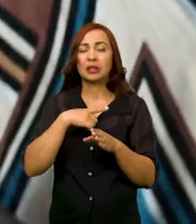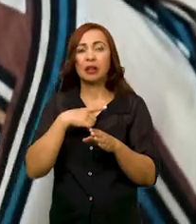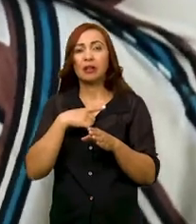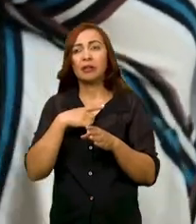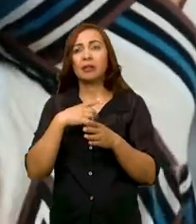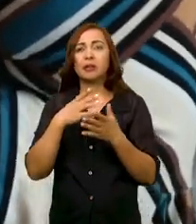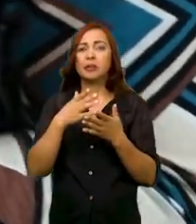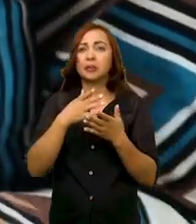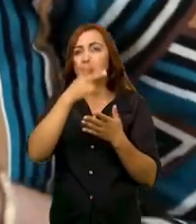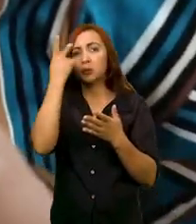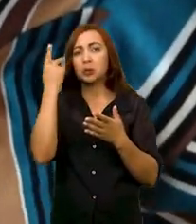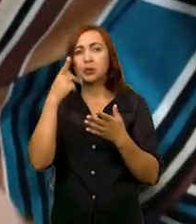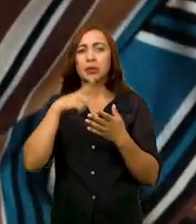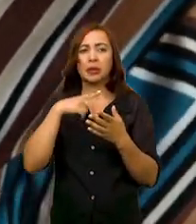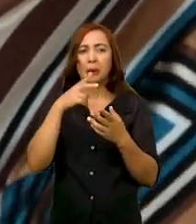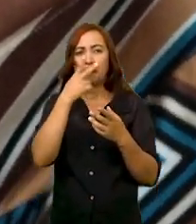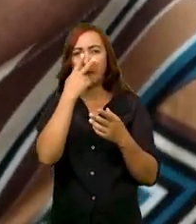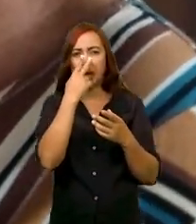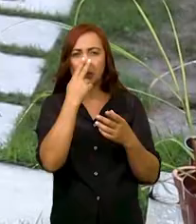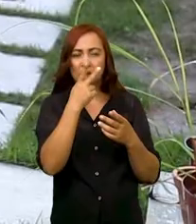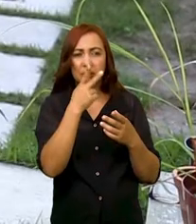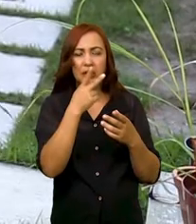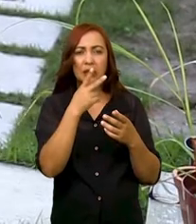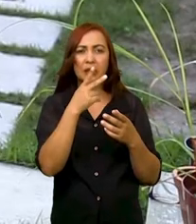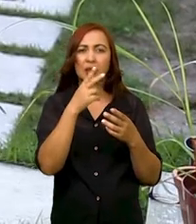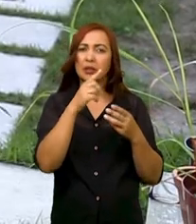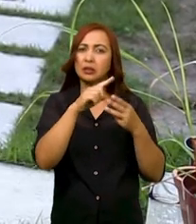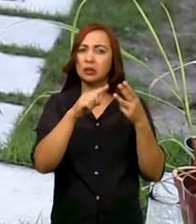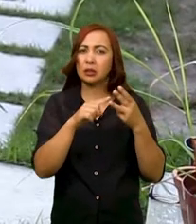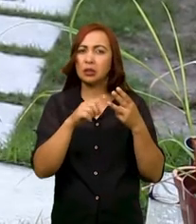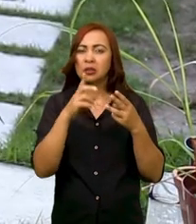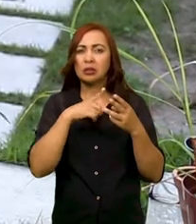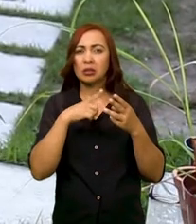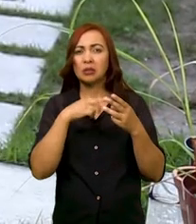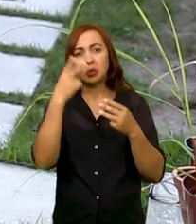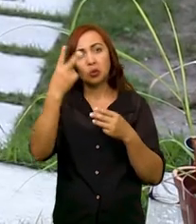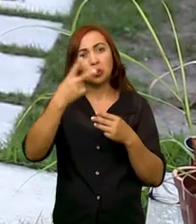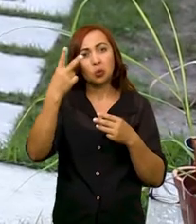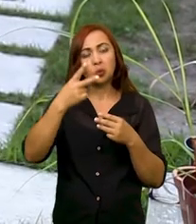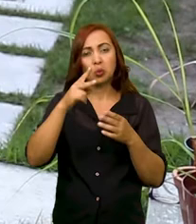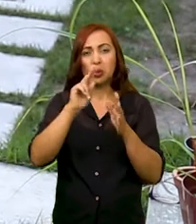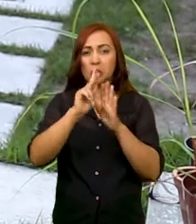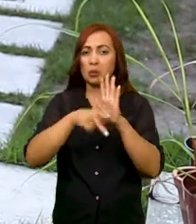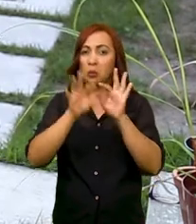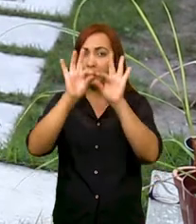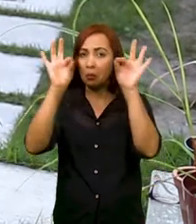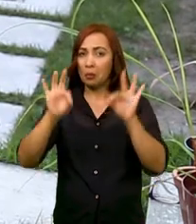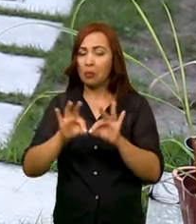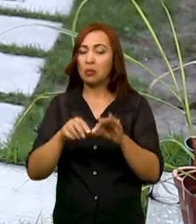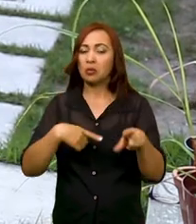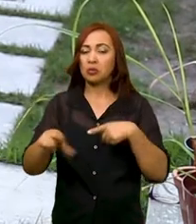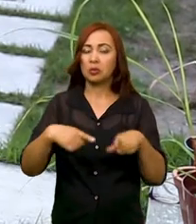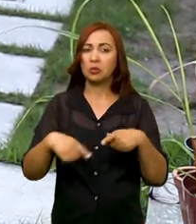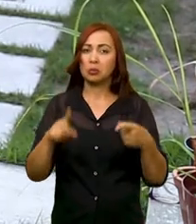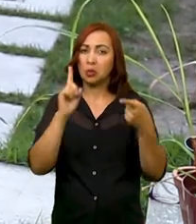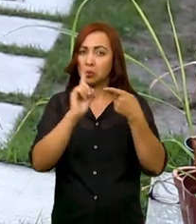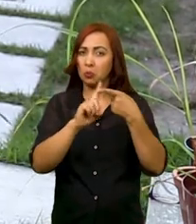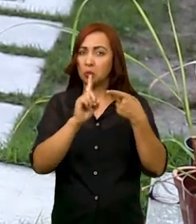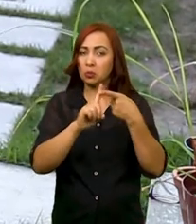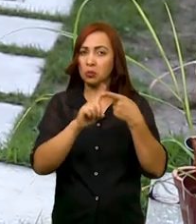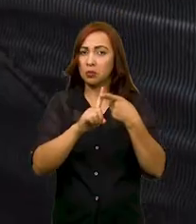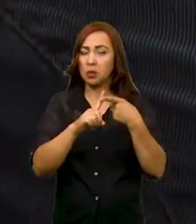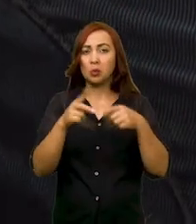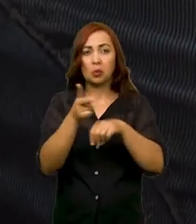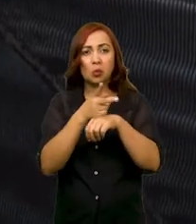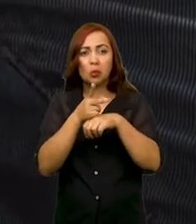uma similaridade. E o terceiro PIBIC nós tivemos dois planos de trabalho, um que foi